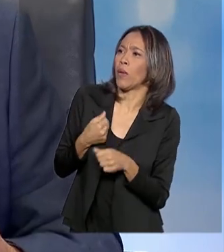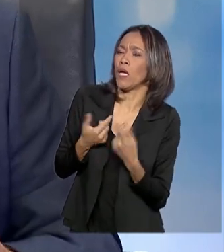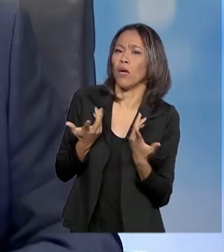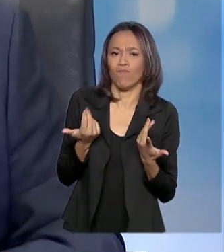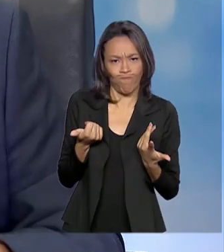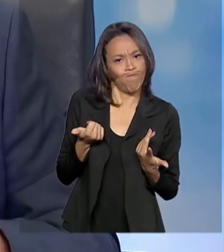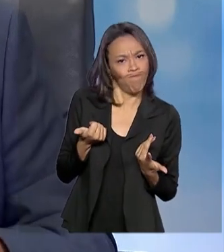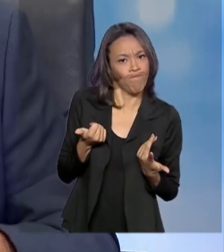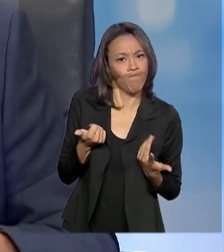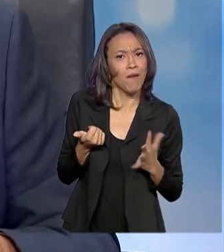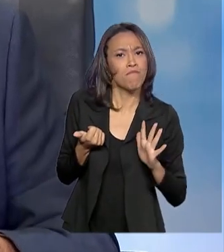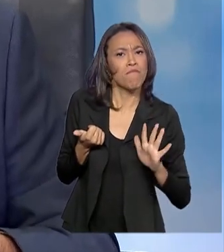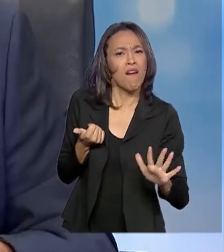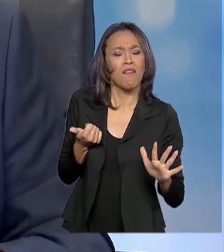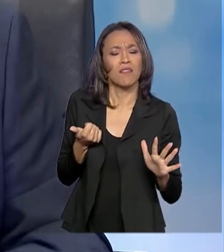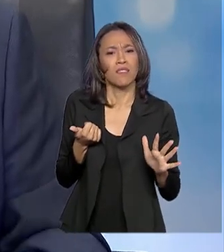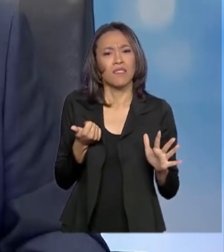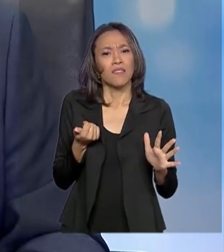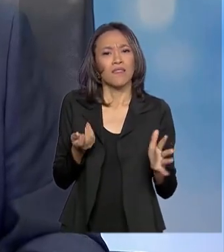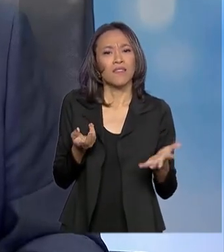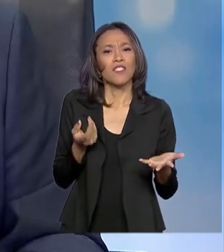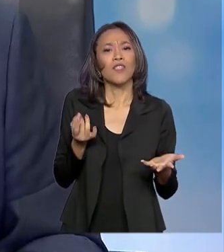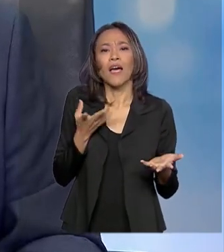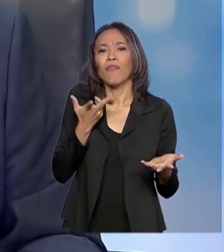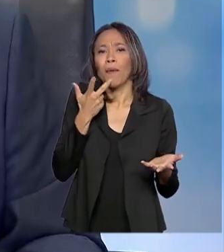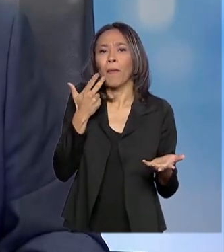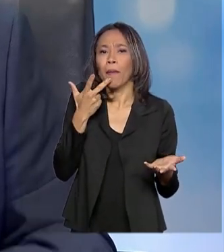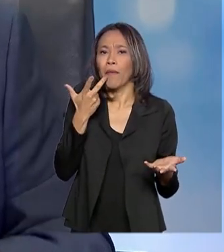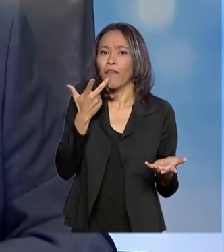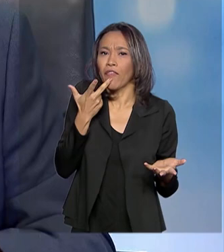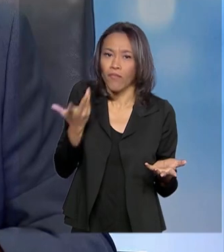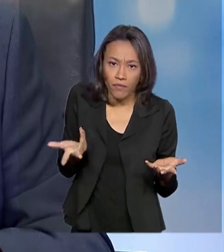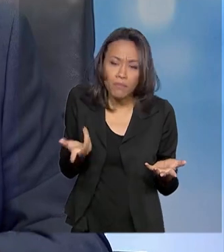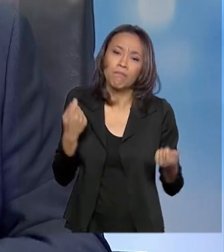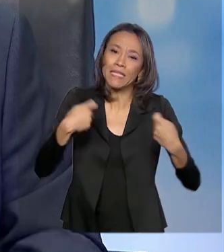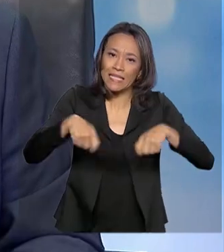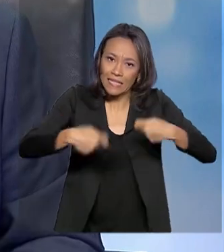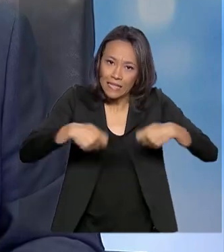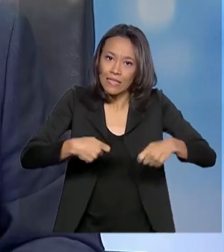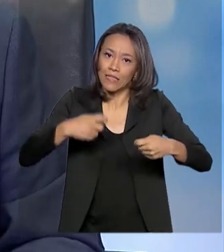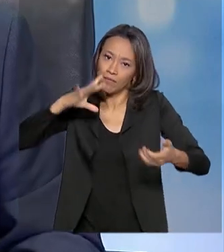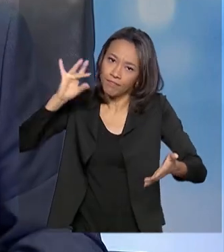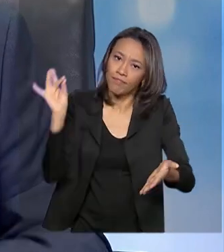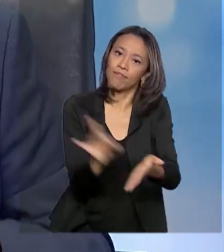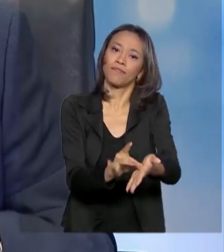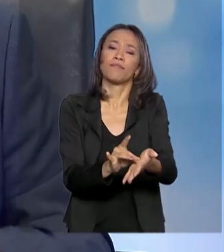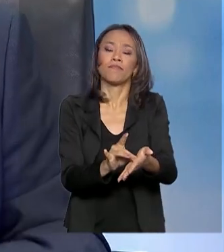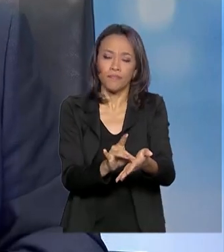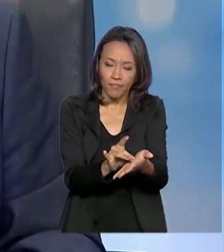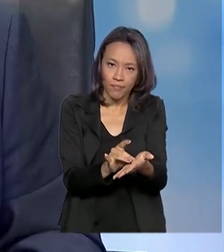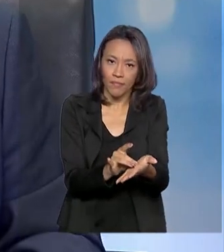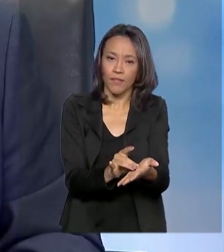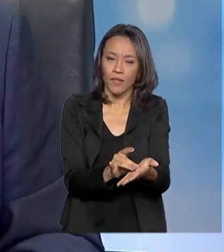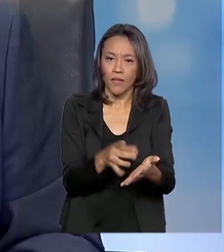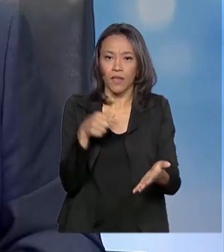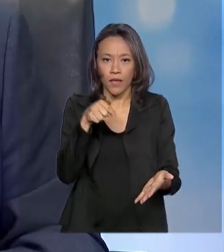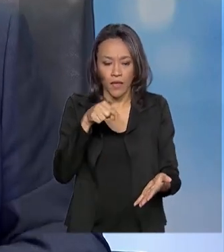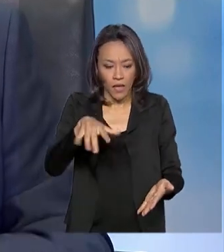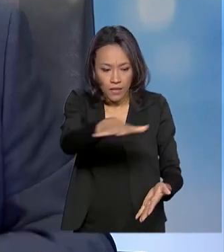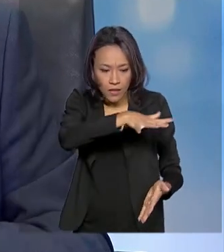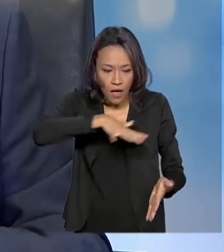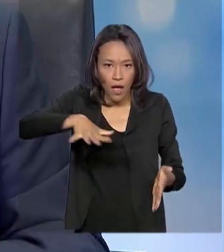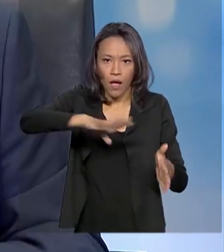mas ainda está muito no terreno da fantasia. Nós temos que botar no terreno da realidade, de modo que a região